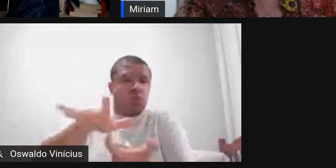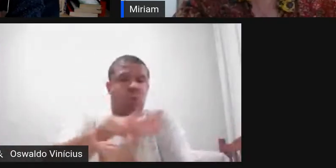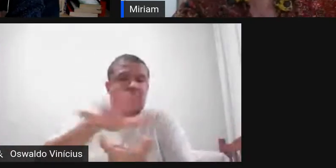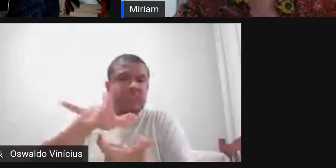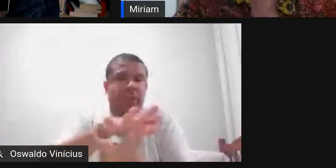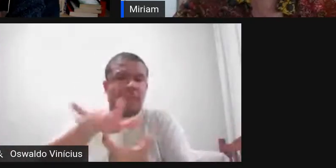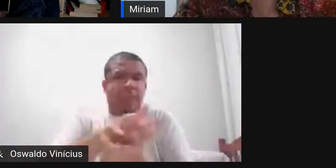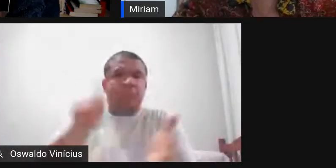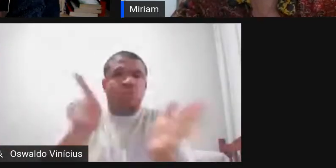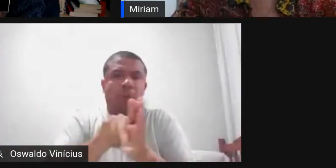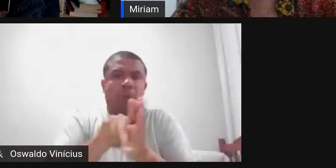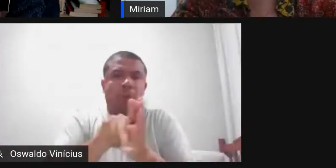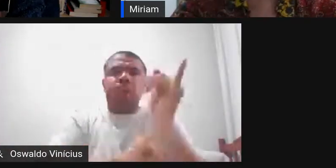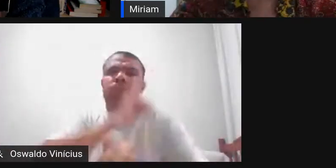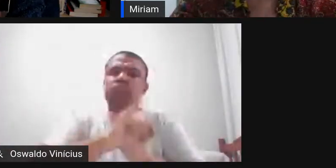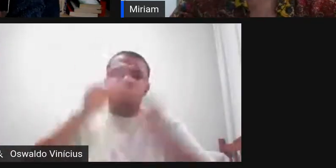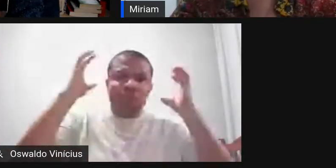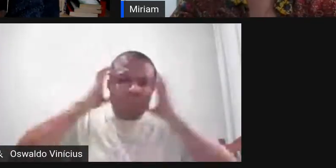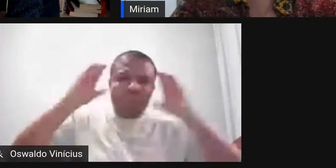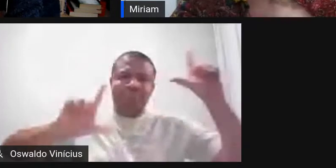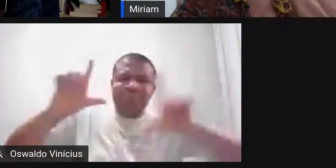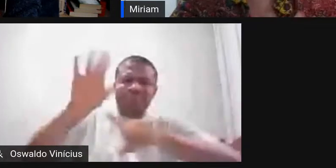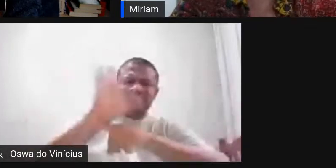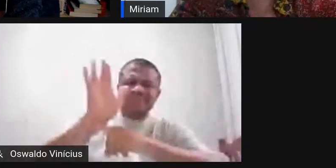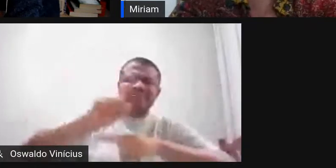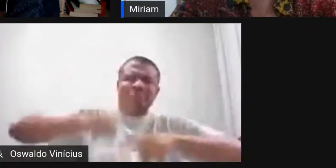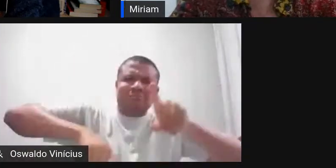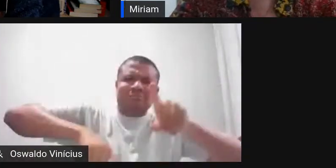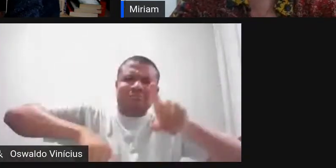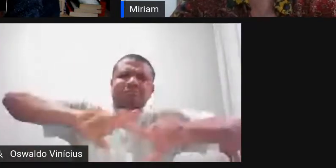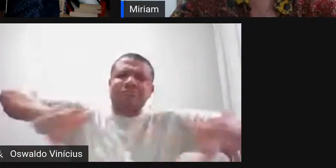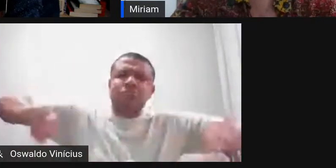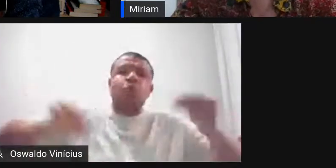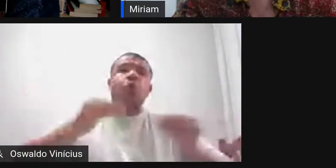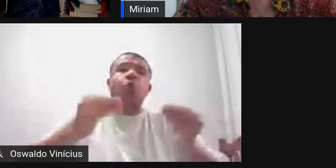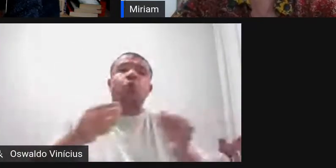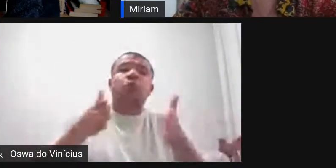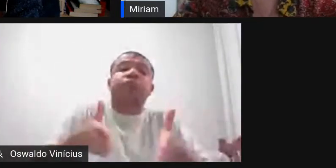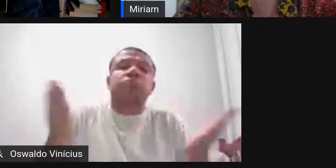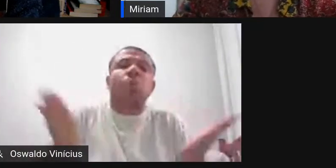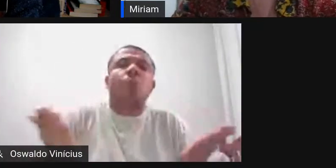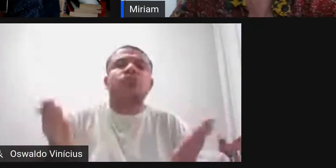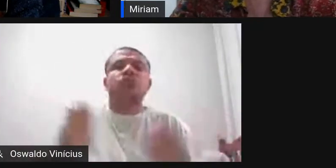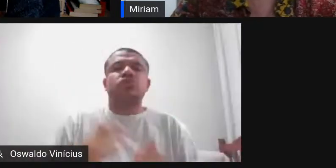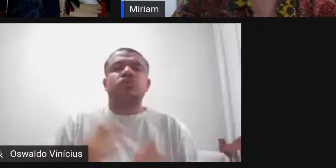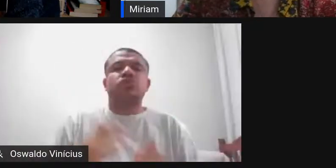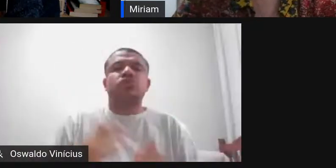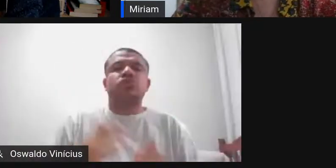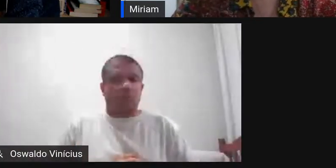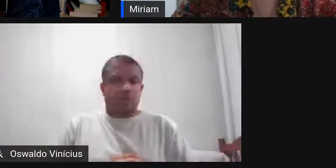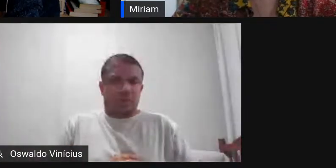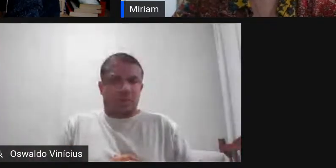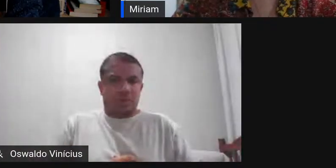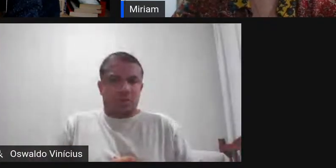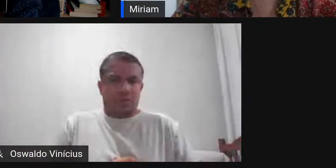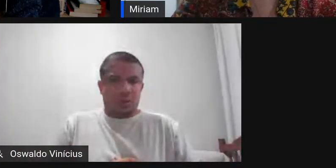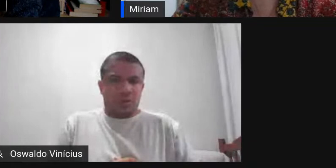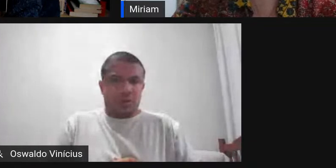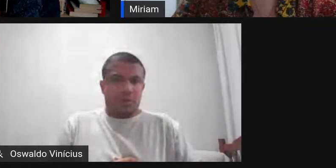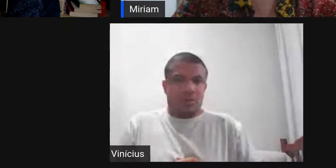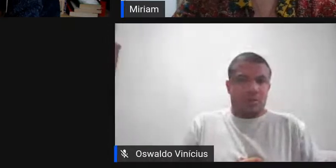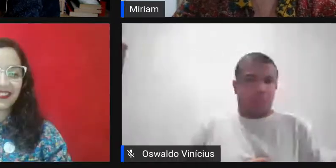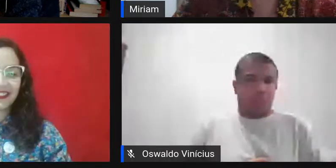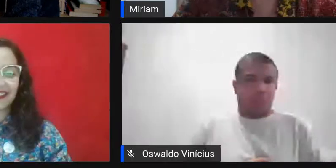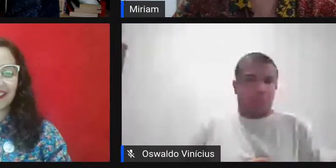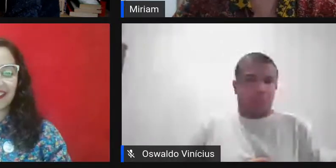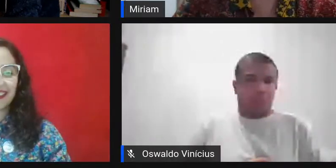que isso veio né porque que isso está acontecendo como é que a gente chegou aqui né sim deve ter respondido aí ao Gustavo né